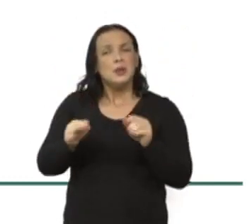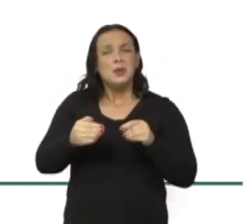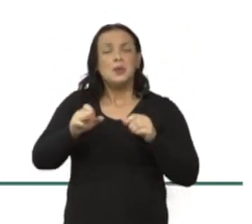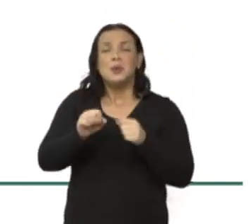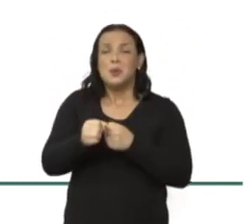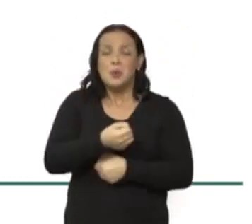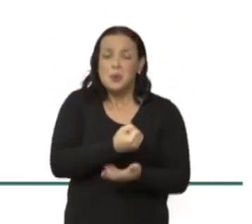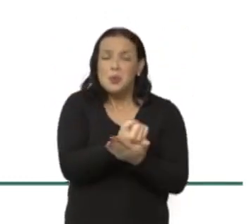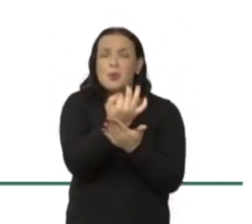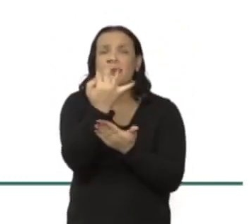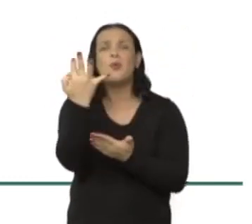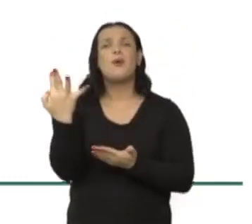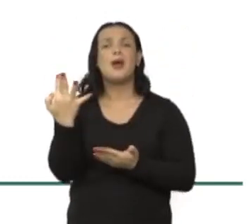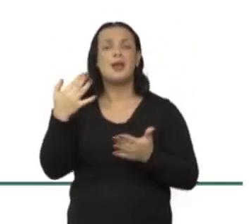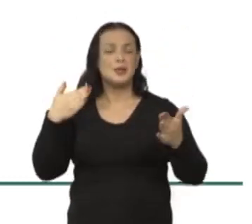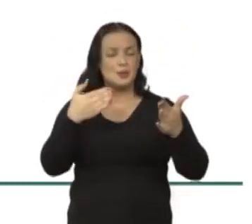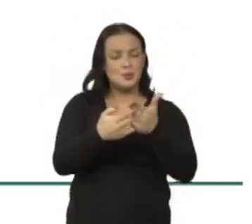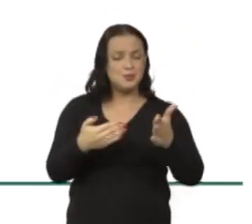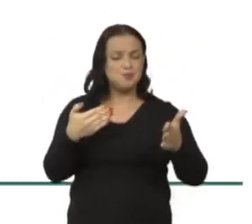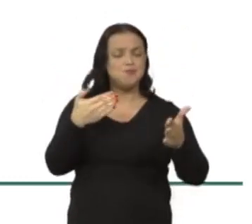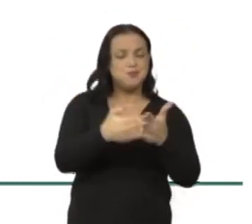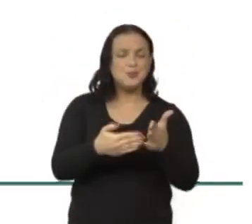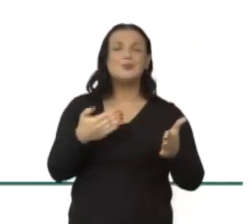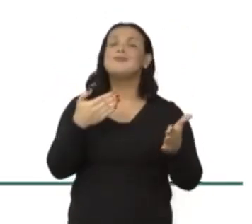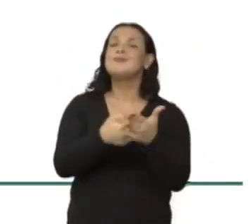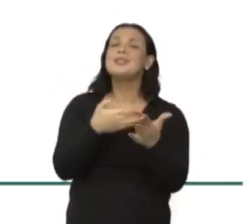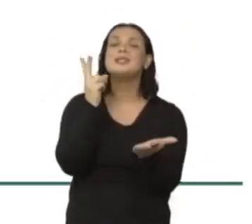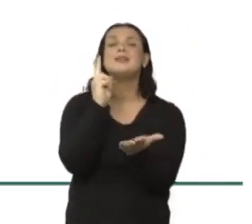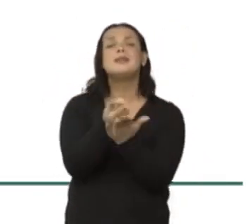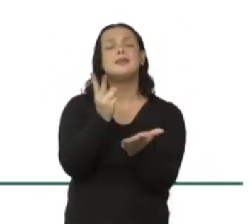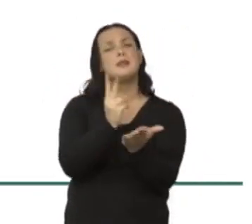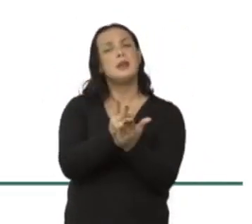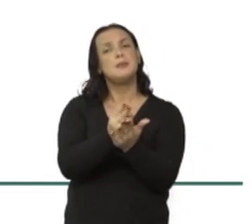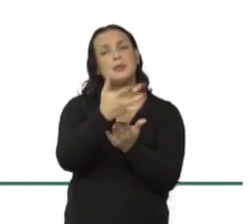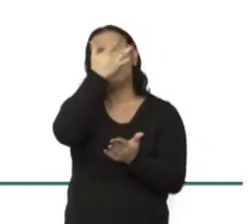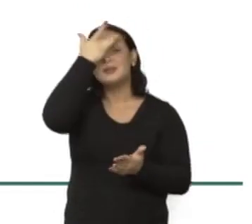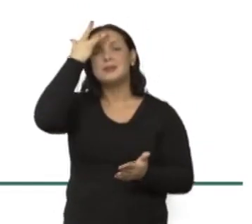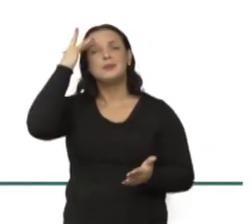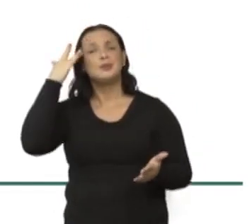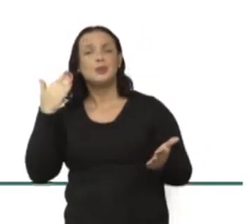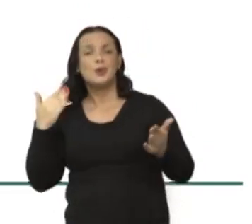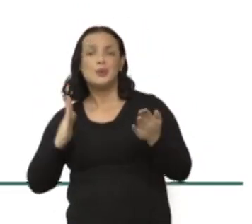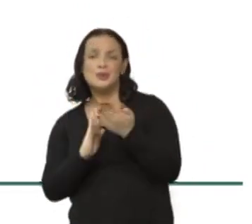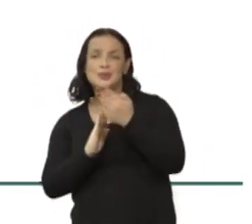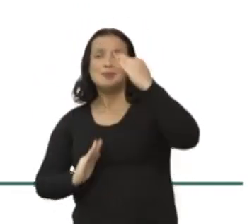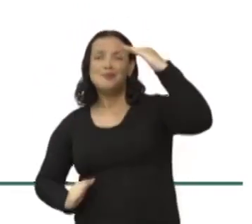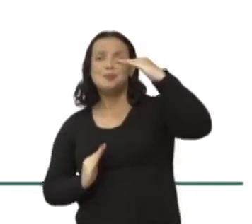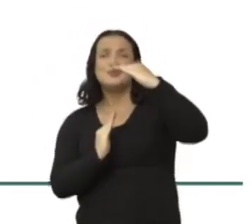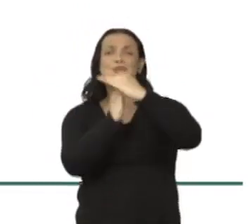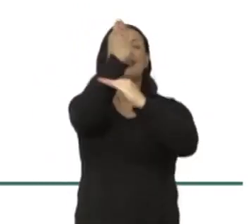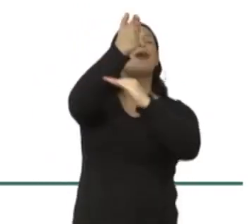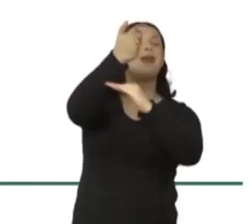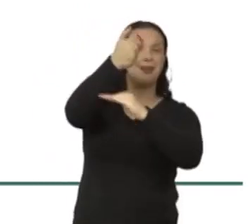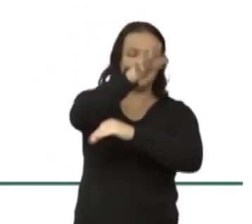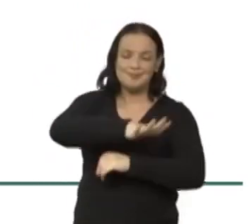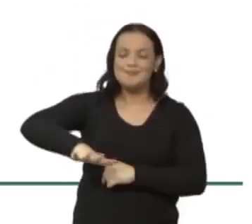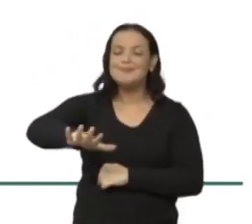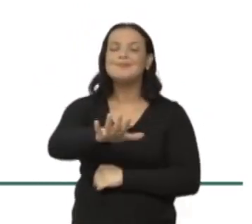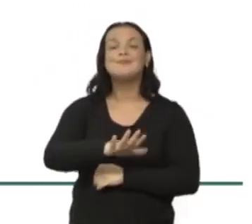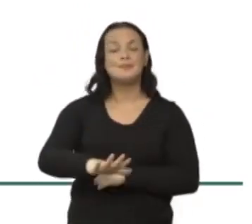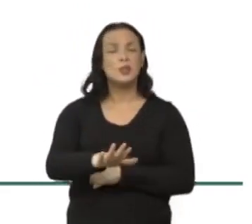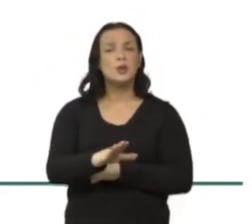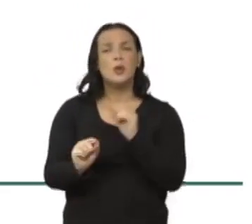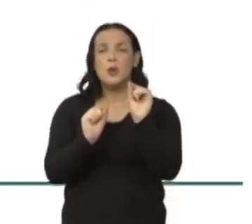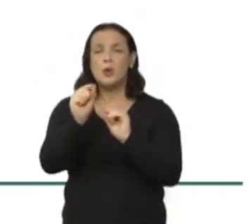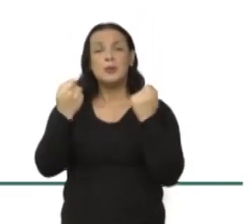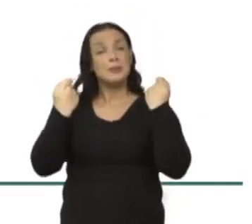barreiras que têm impedido insistentemente da maioria das pessoas de chegarem até esses espaços. E o que a